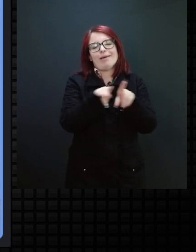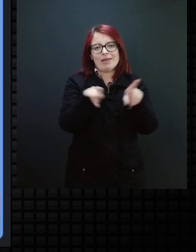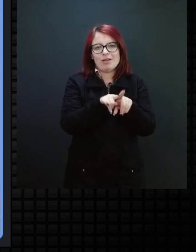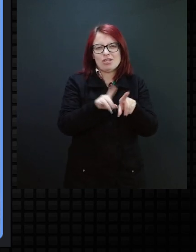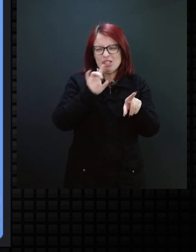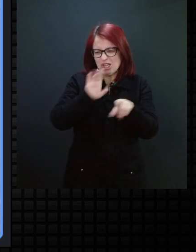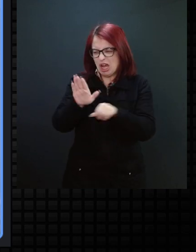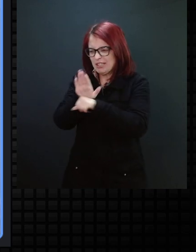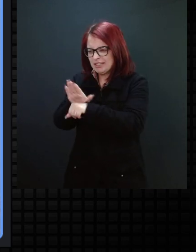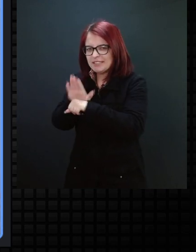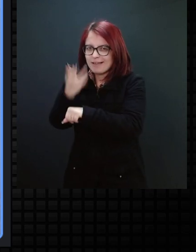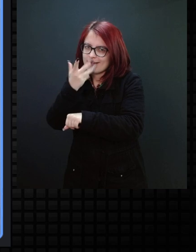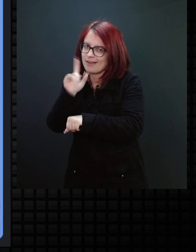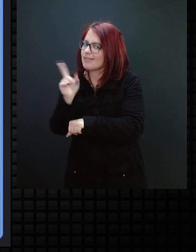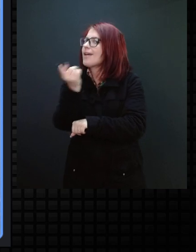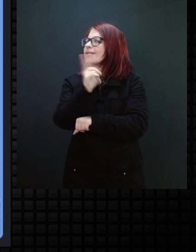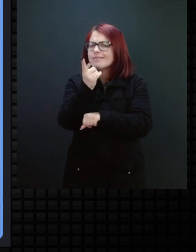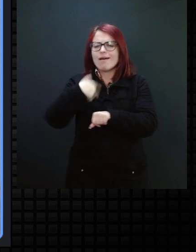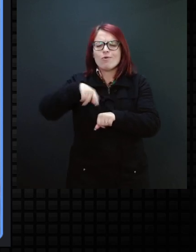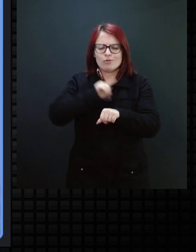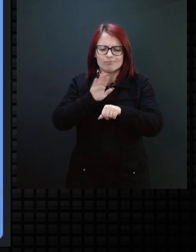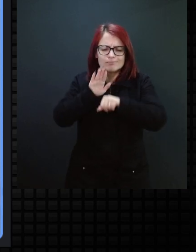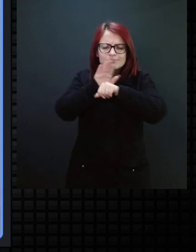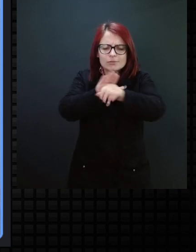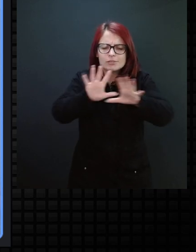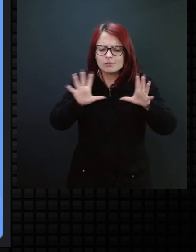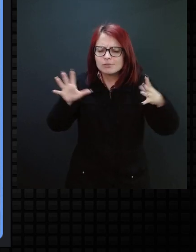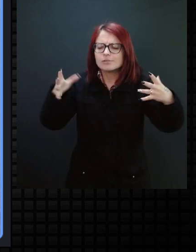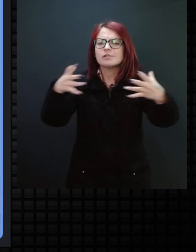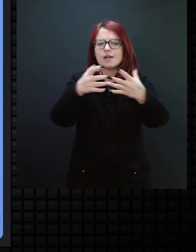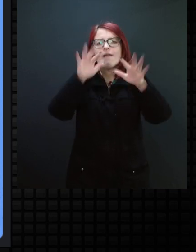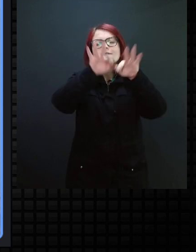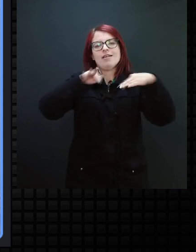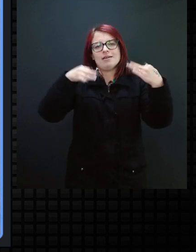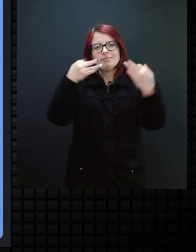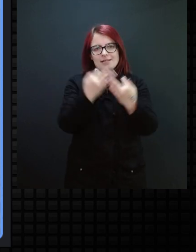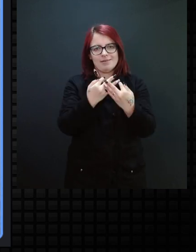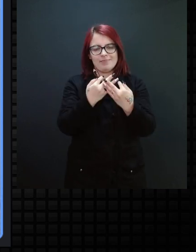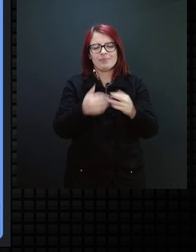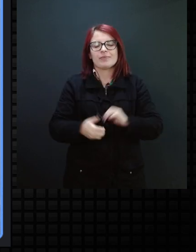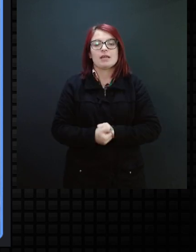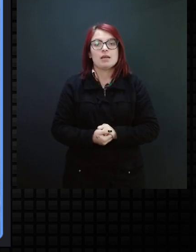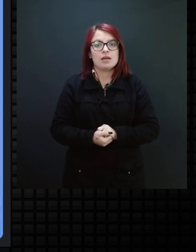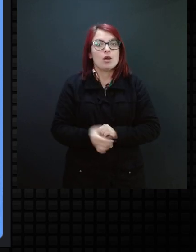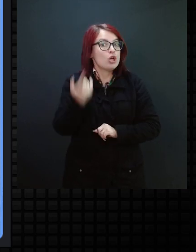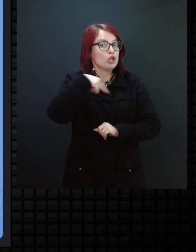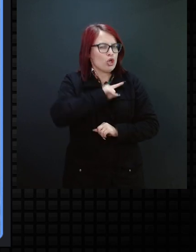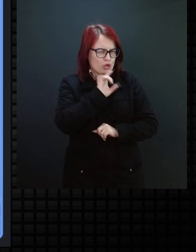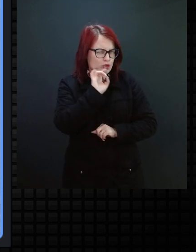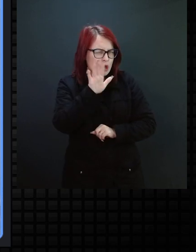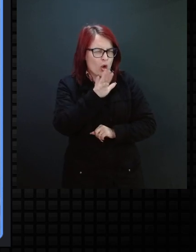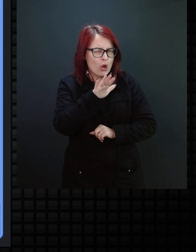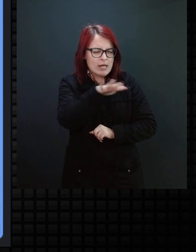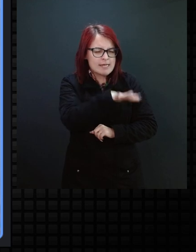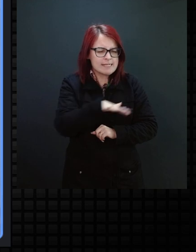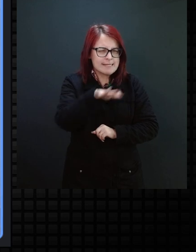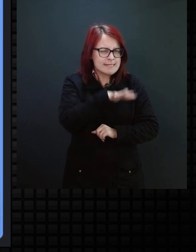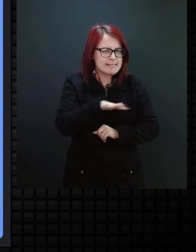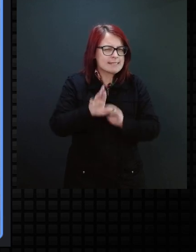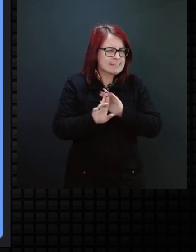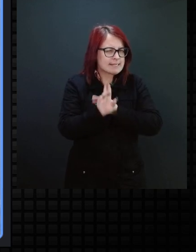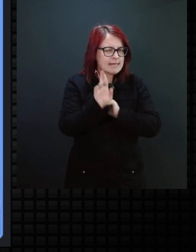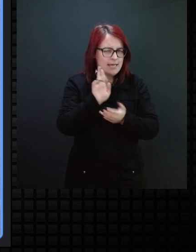realizado com a criança. Então, vamos pensar dentro de uma sala de recursos multifuncionais, né, em que a criança vai, né, no